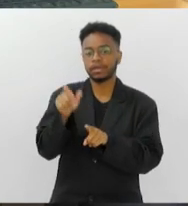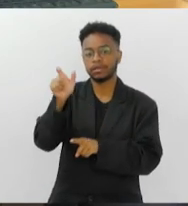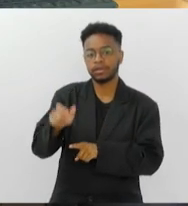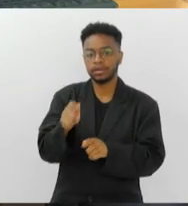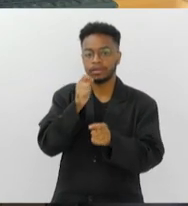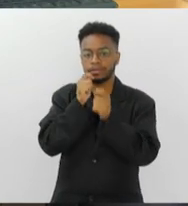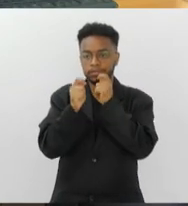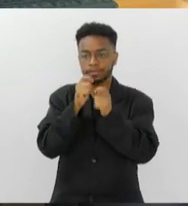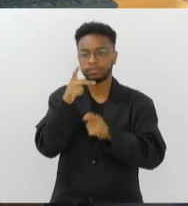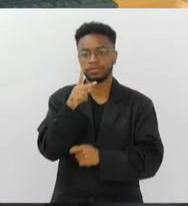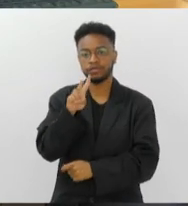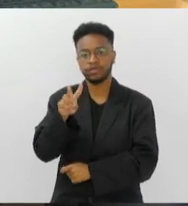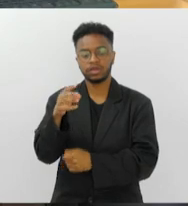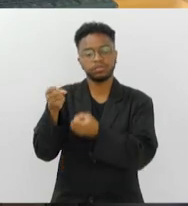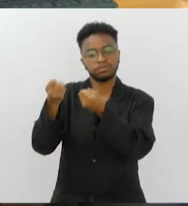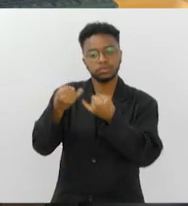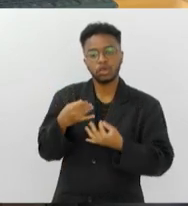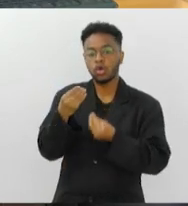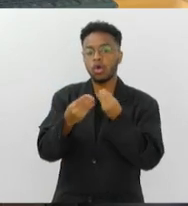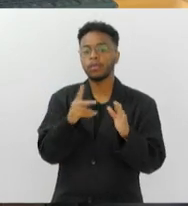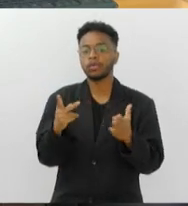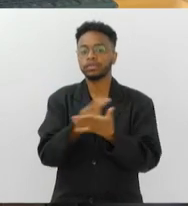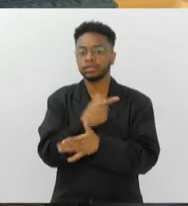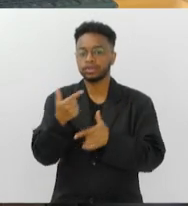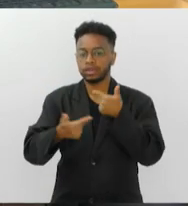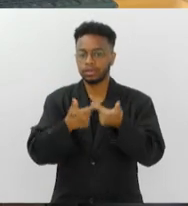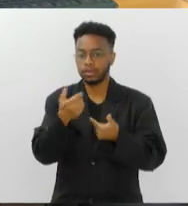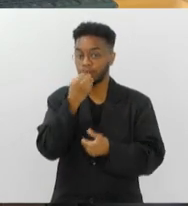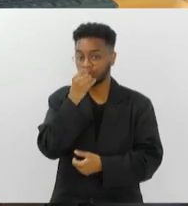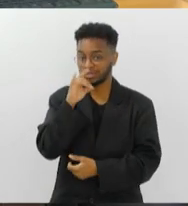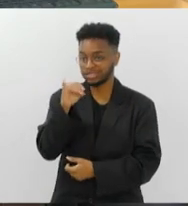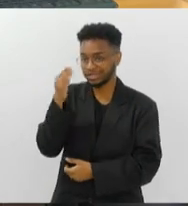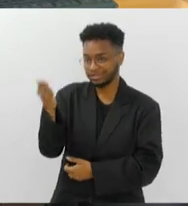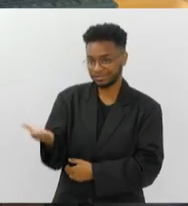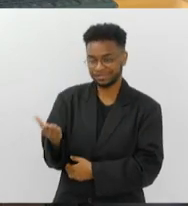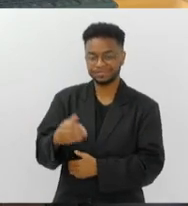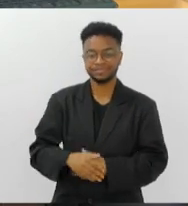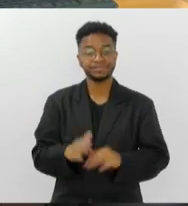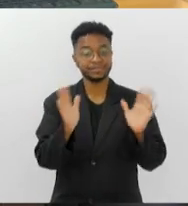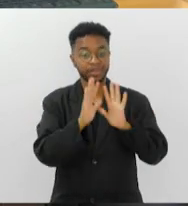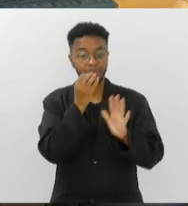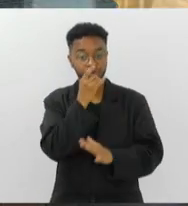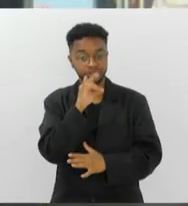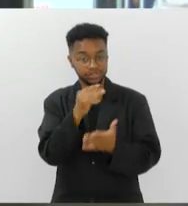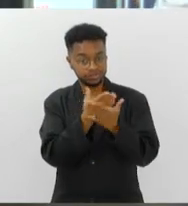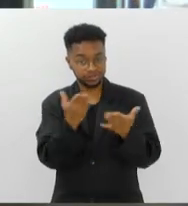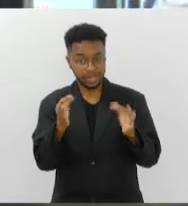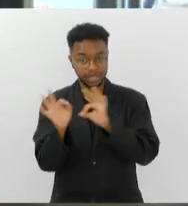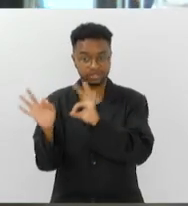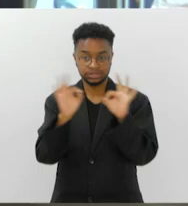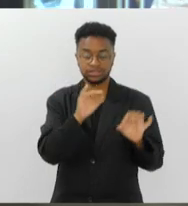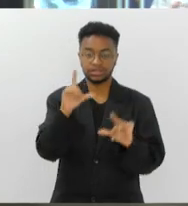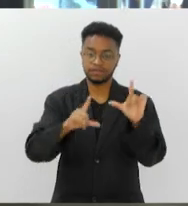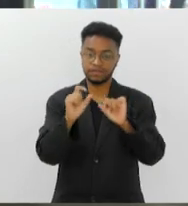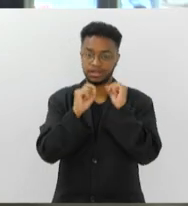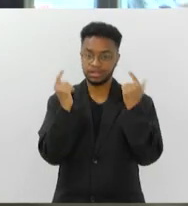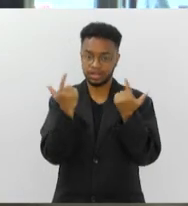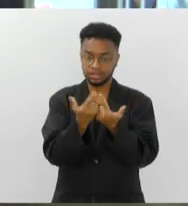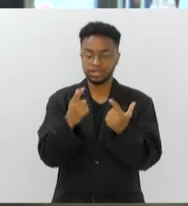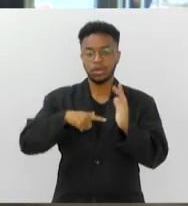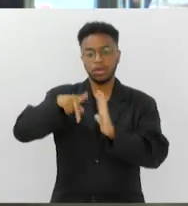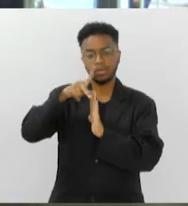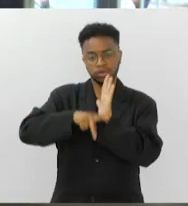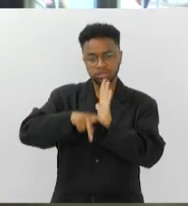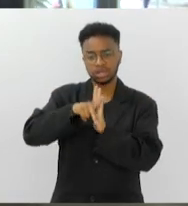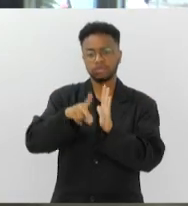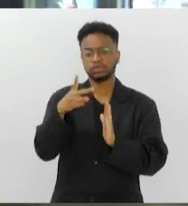contar como é feito esse trabalho científico. Bom dia, PV! Olá, bom dia, Vicente. Bom dia a todos que acompanham a TV Alerja, um projeto de mais